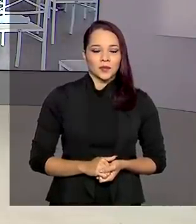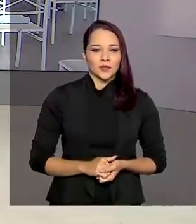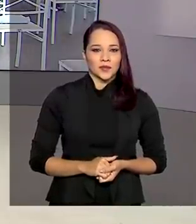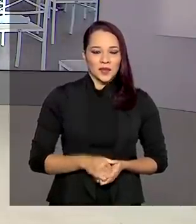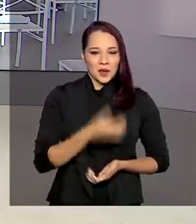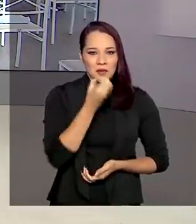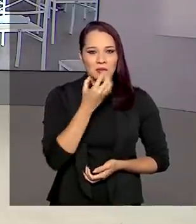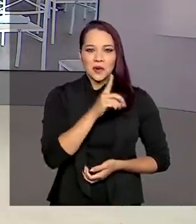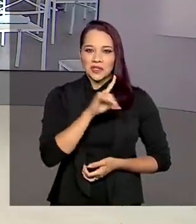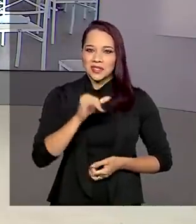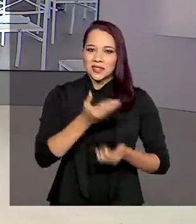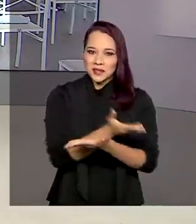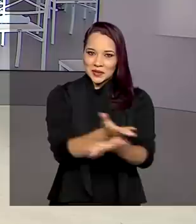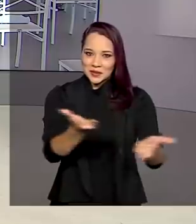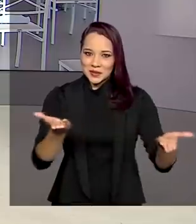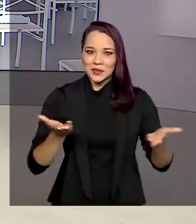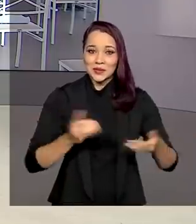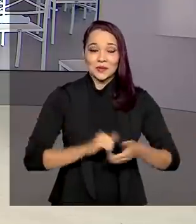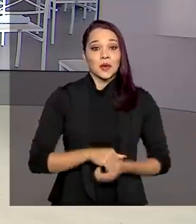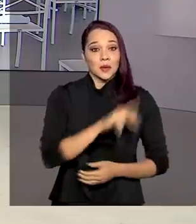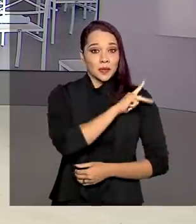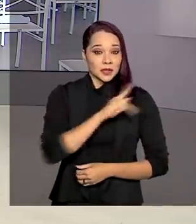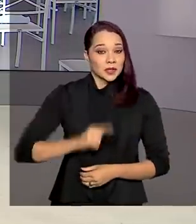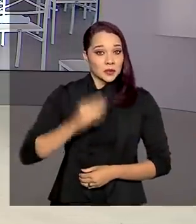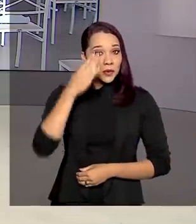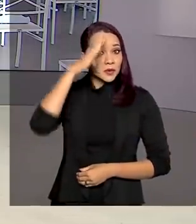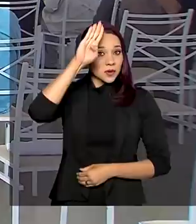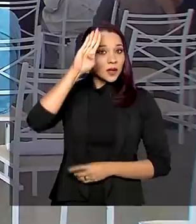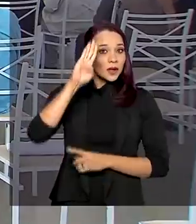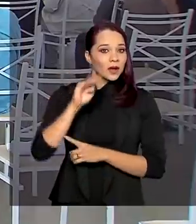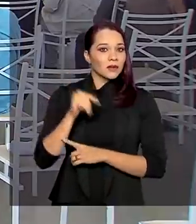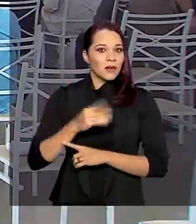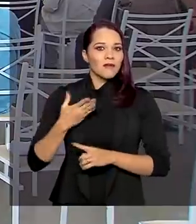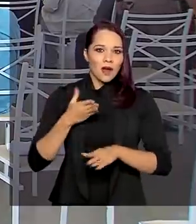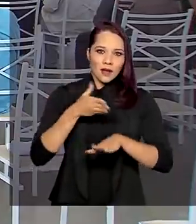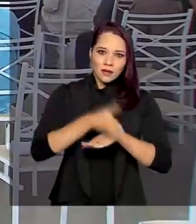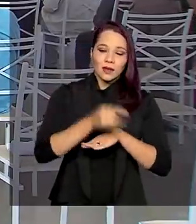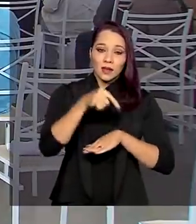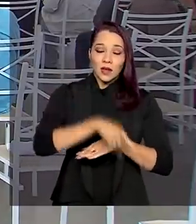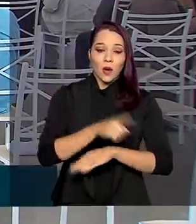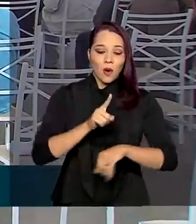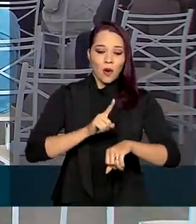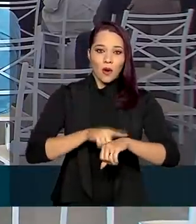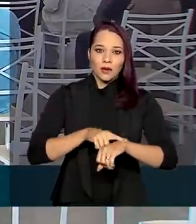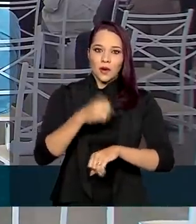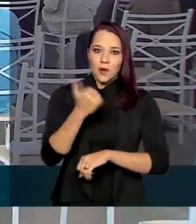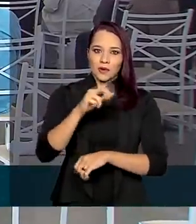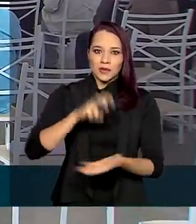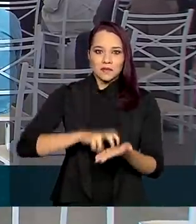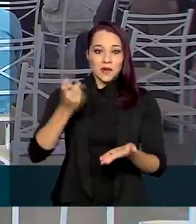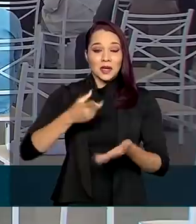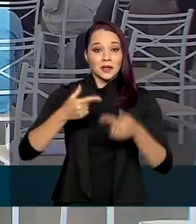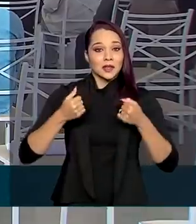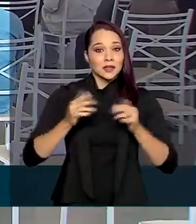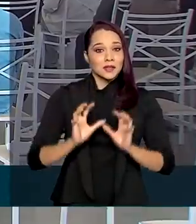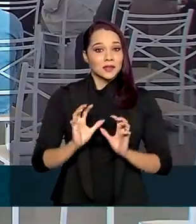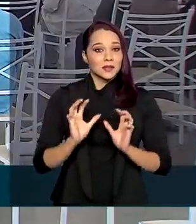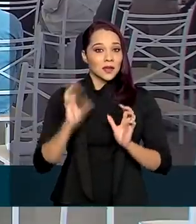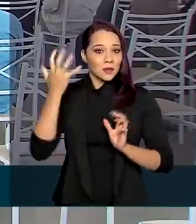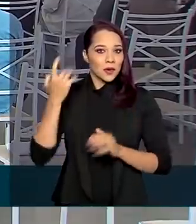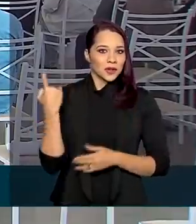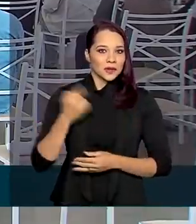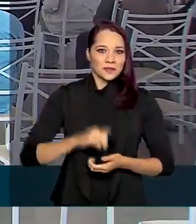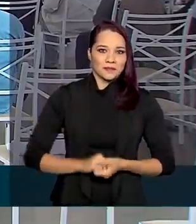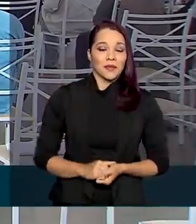Bom dia, Renata. Bom dia para todo mundo. O presidente Jair Bolsonaro participa daqui a pouquinho, às 11h30 da manhã, dessa cerimônia. É